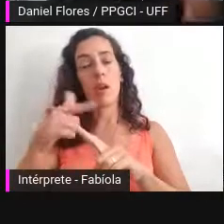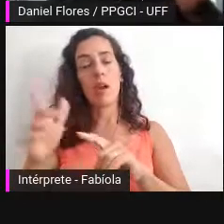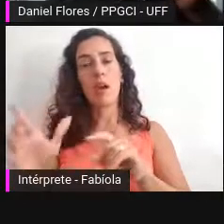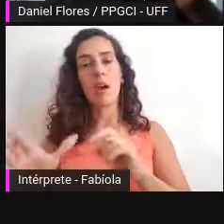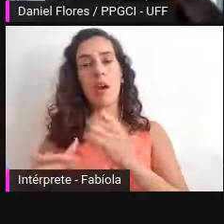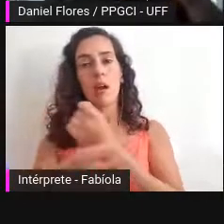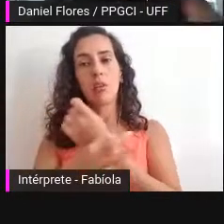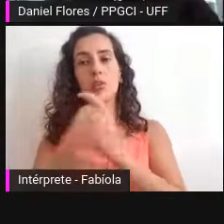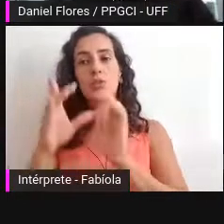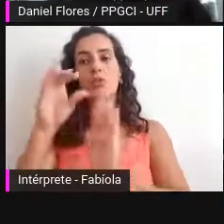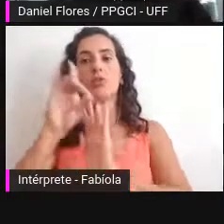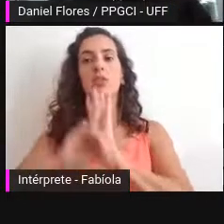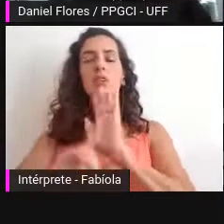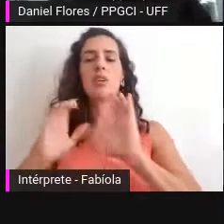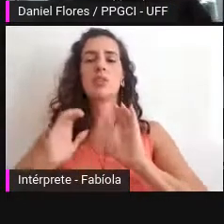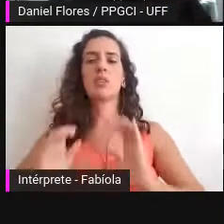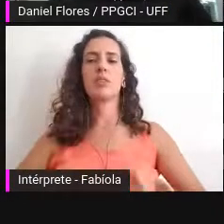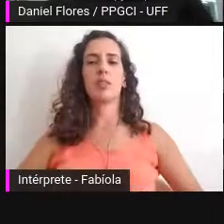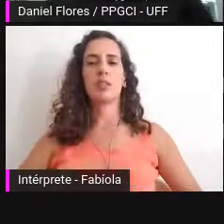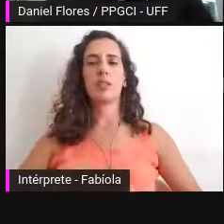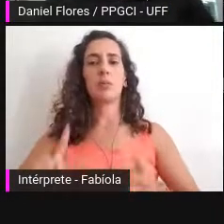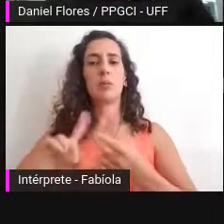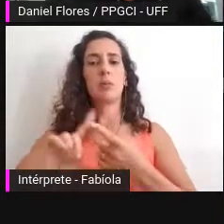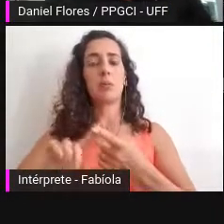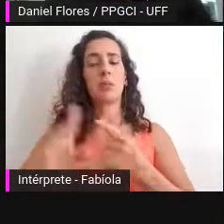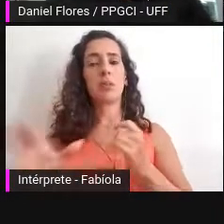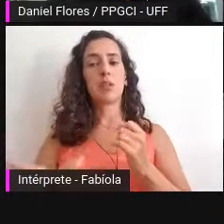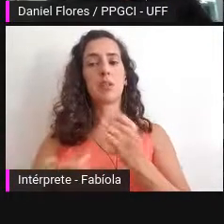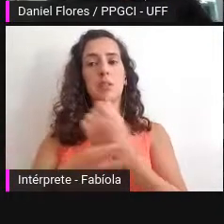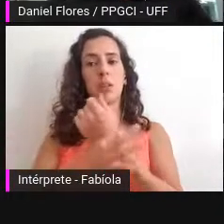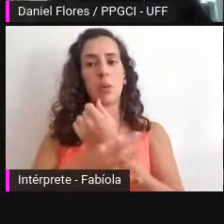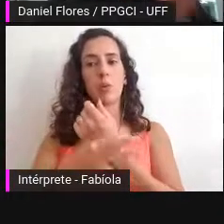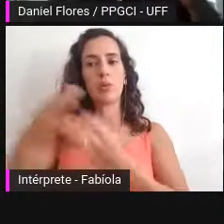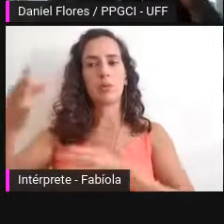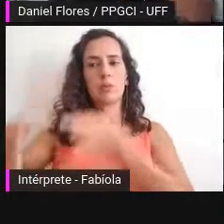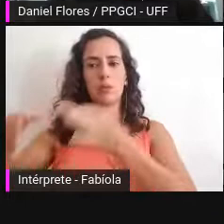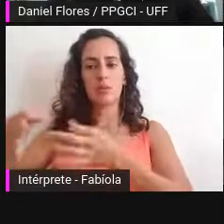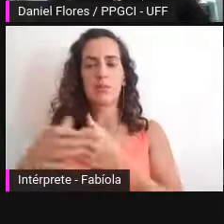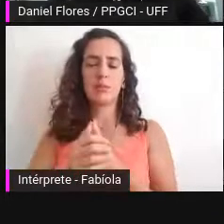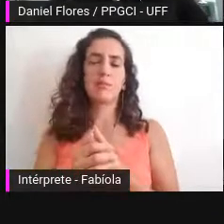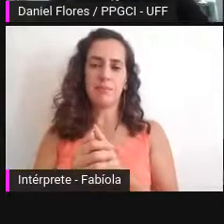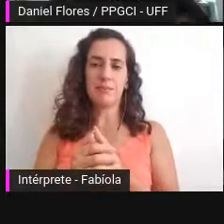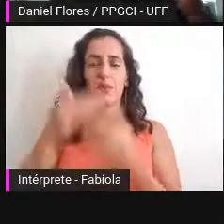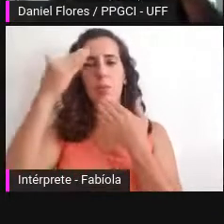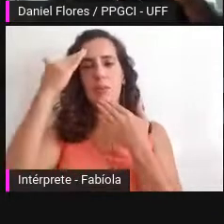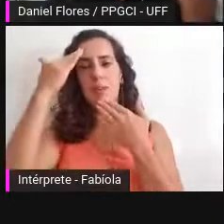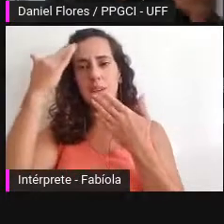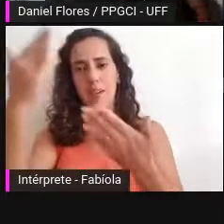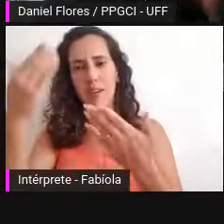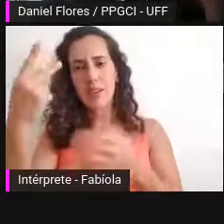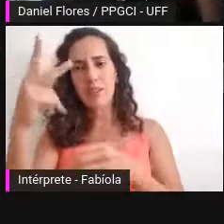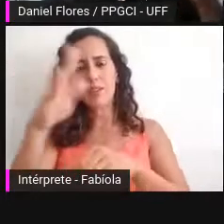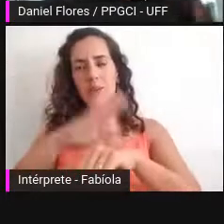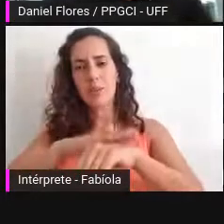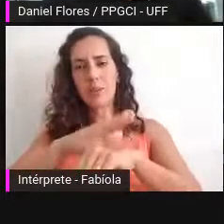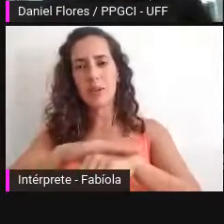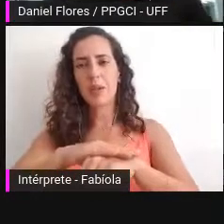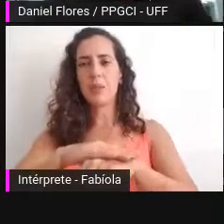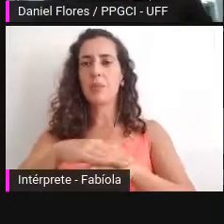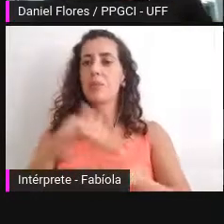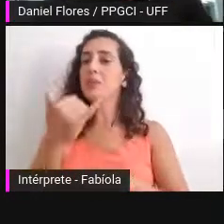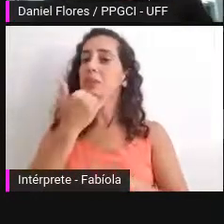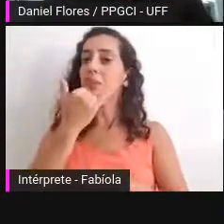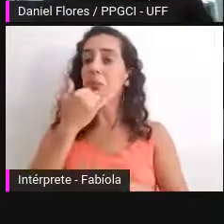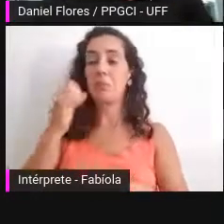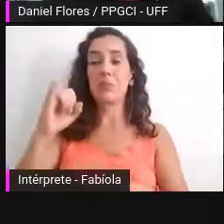garantindo segurança jurídica obrigada pela disponibilidade obrigada pelo tempo desculpe se eu trouxe muito